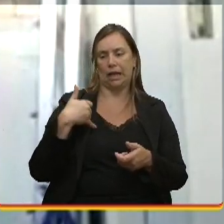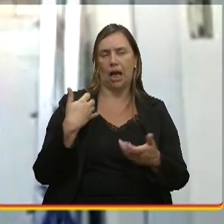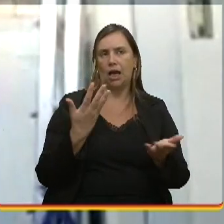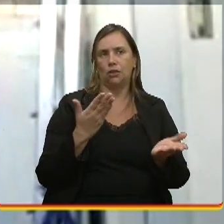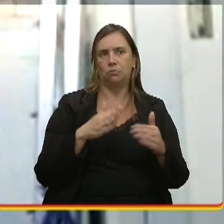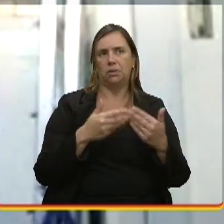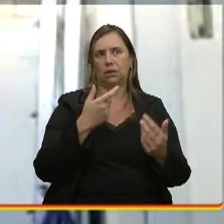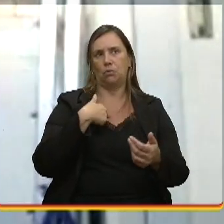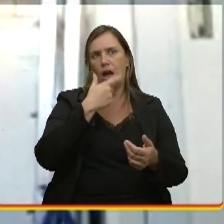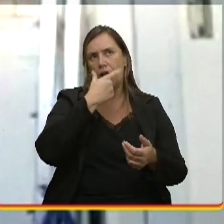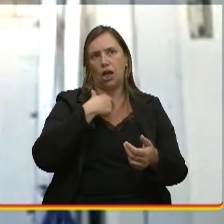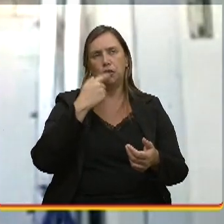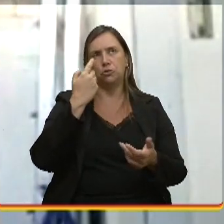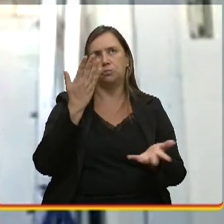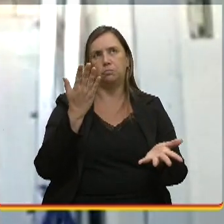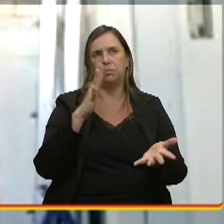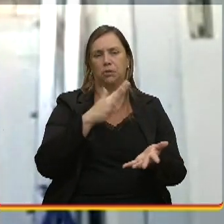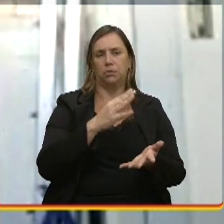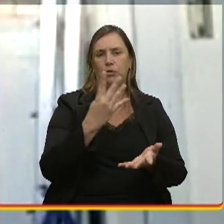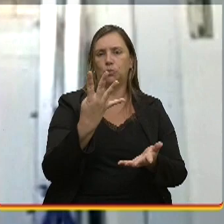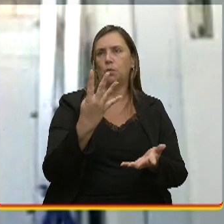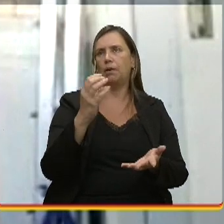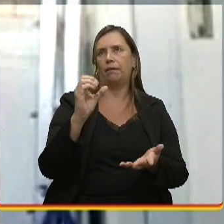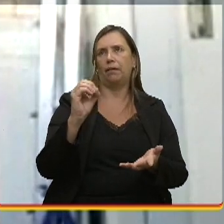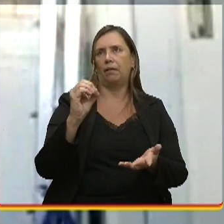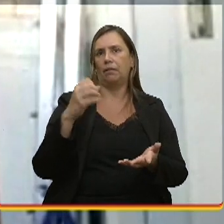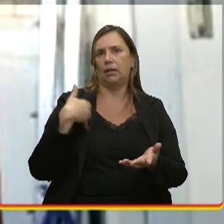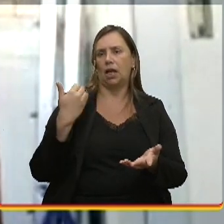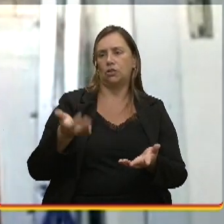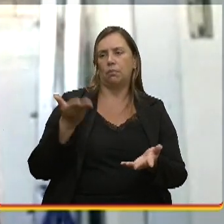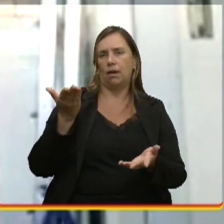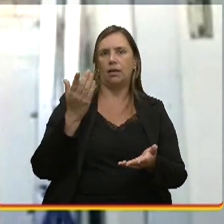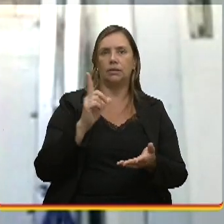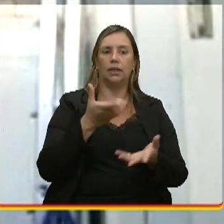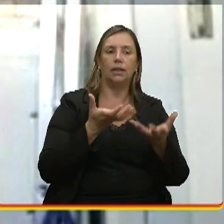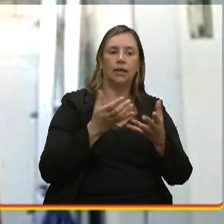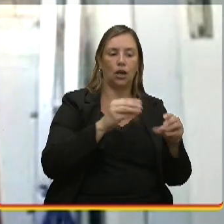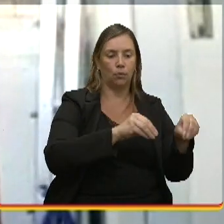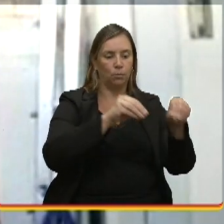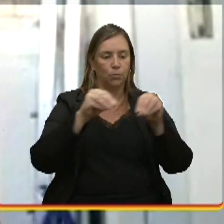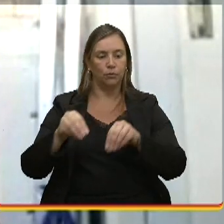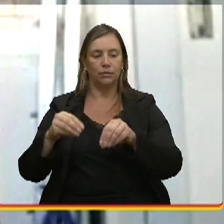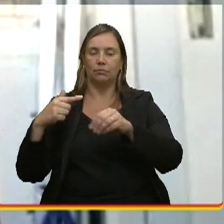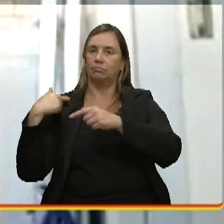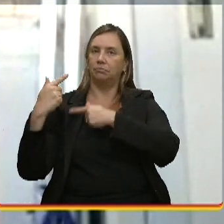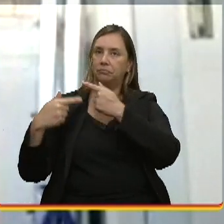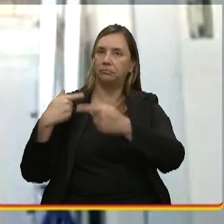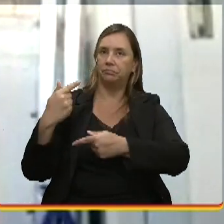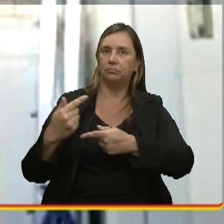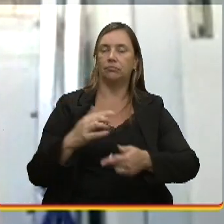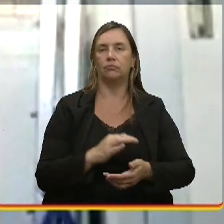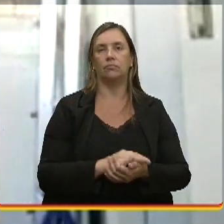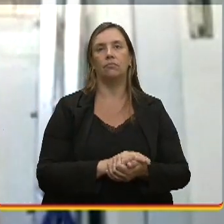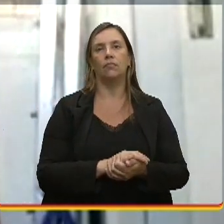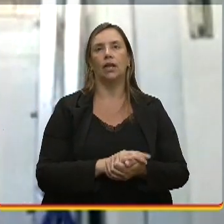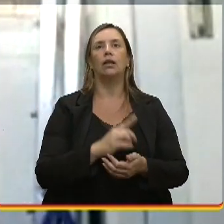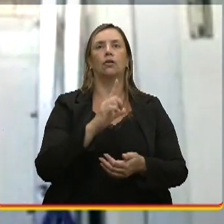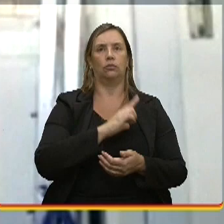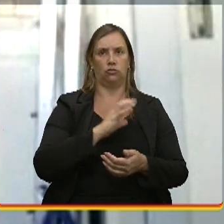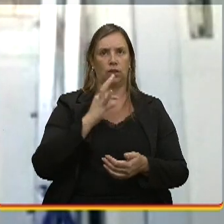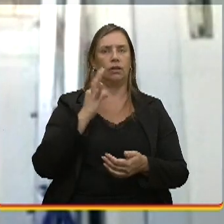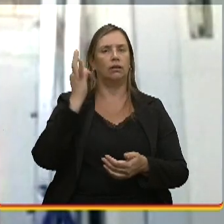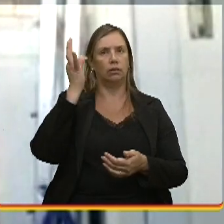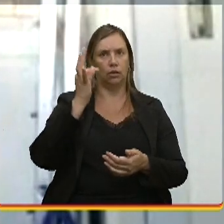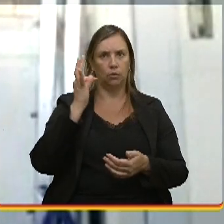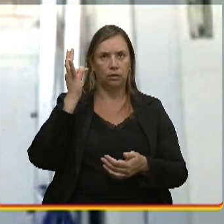estar nos seus 40 e poucos anos, querendo fazer essa transição de carreira e aí, ela tinha toda a teoria, já tinha